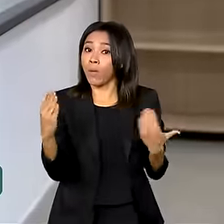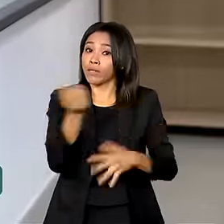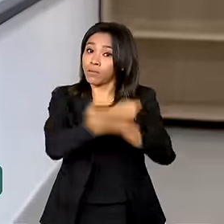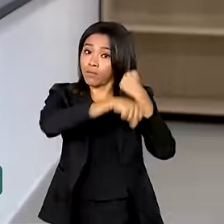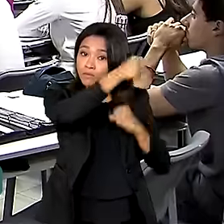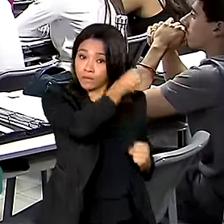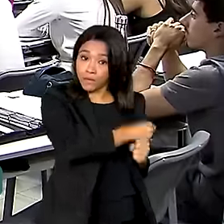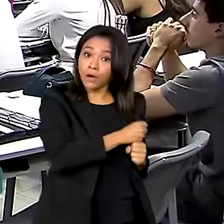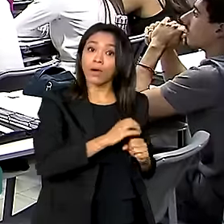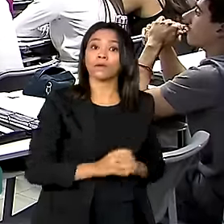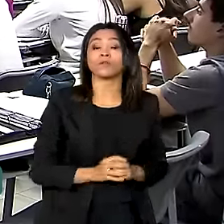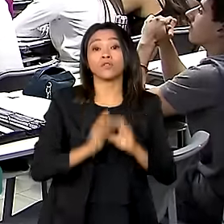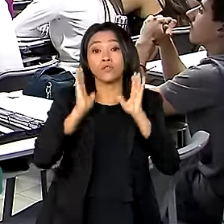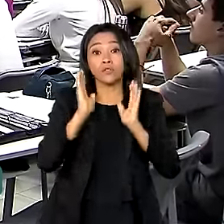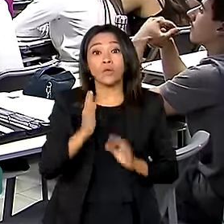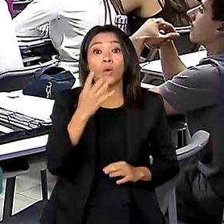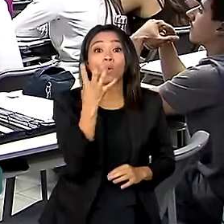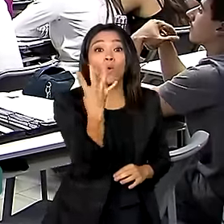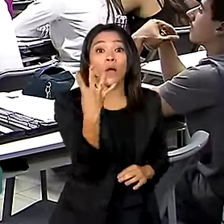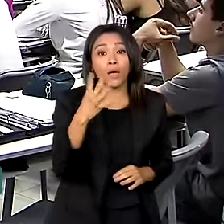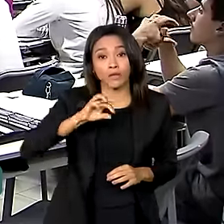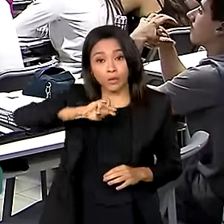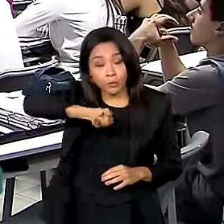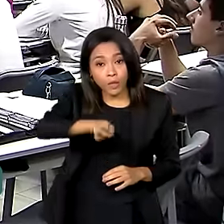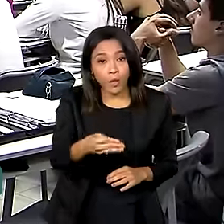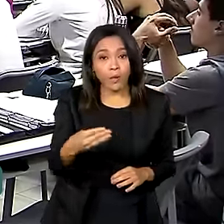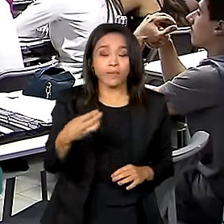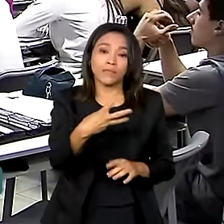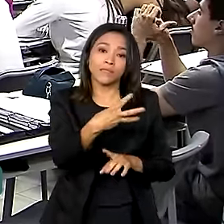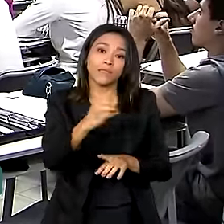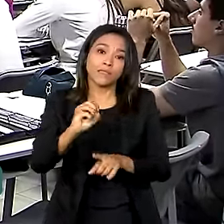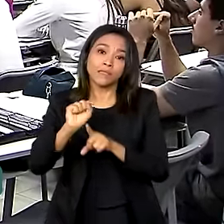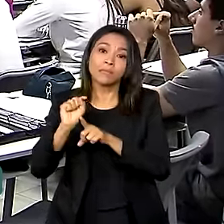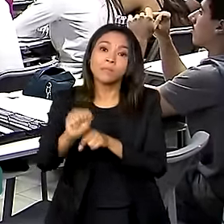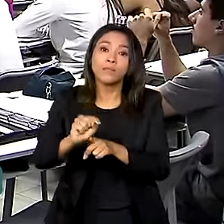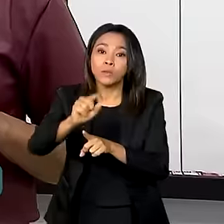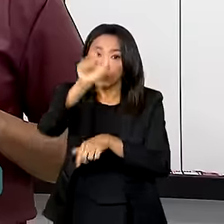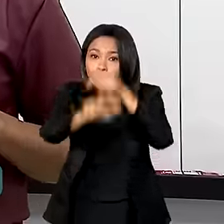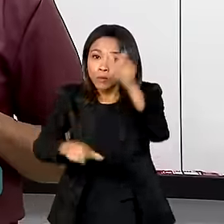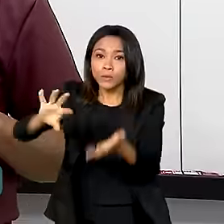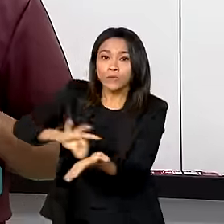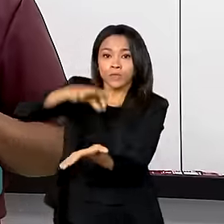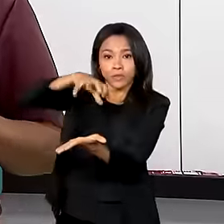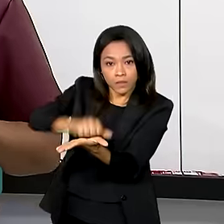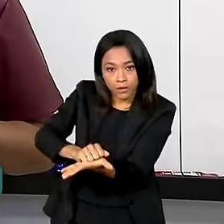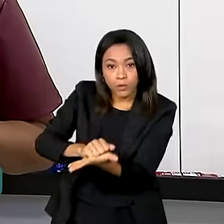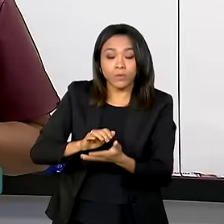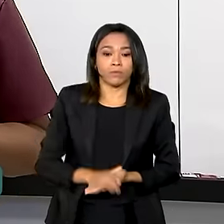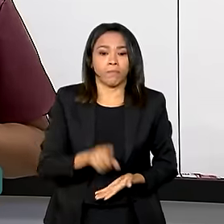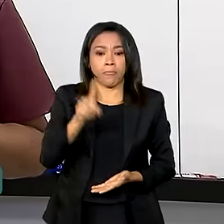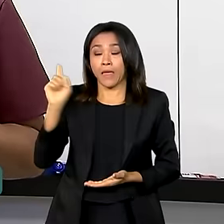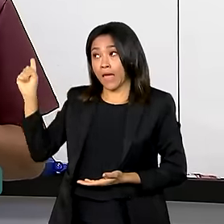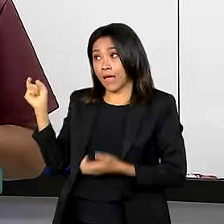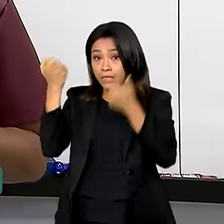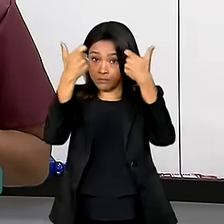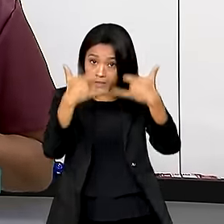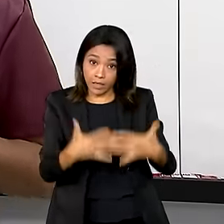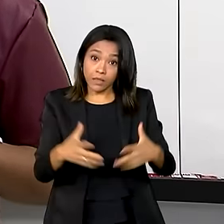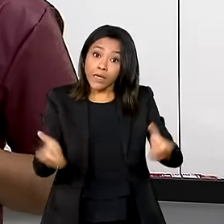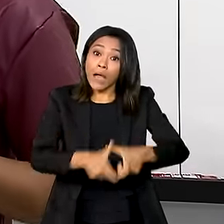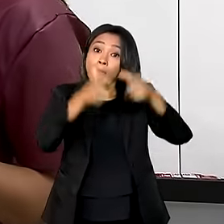ano passado. São 4 milhões e 300 mil inscritos. A maior parte dos